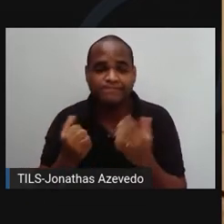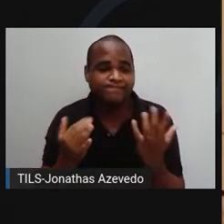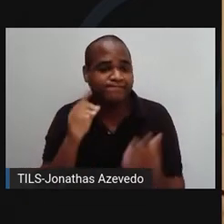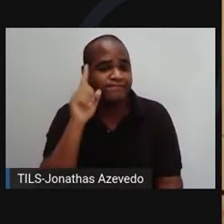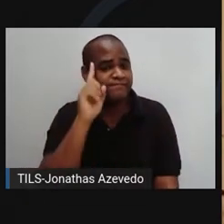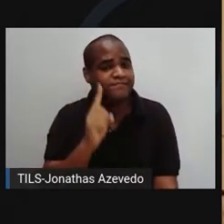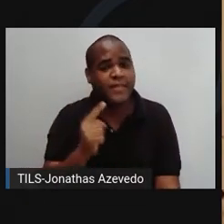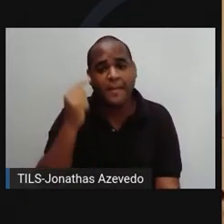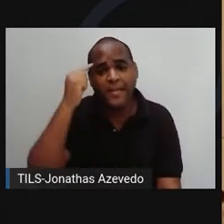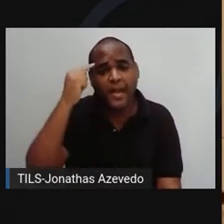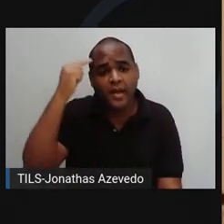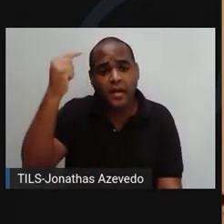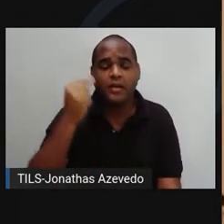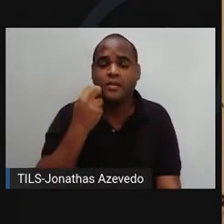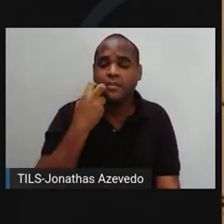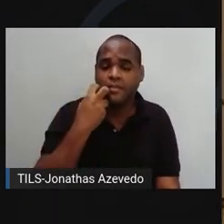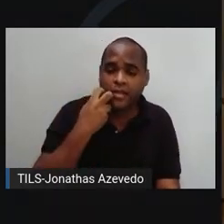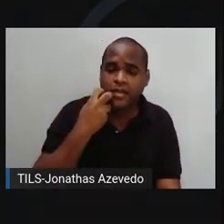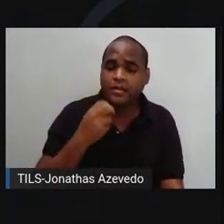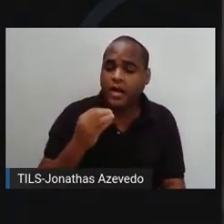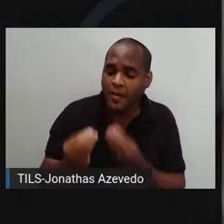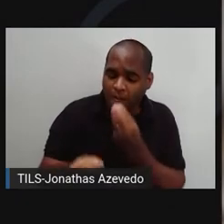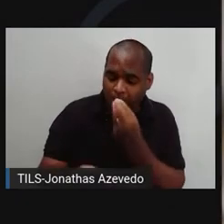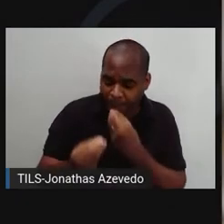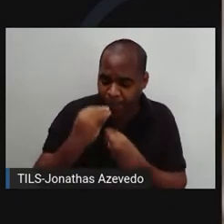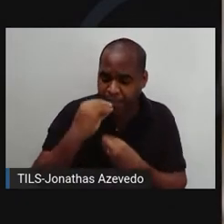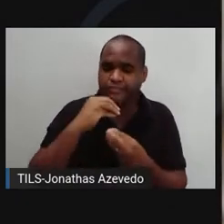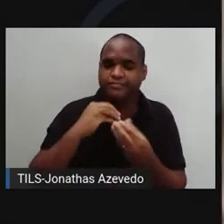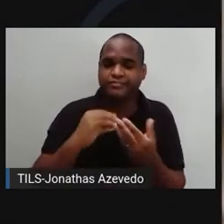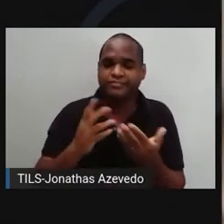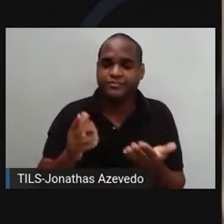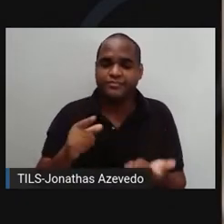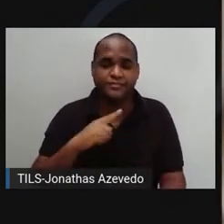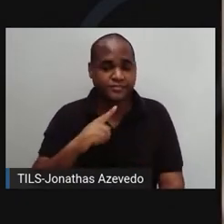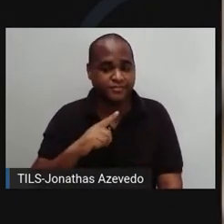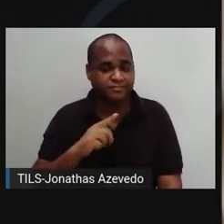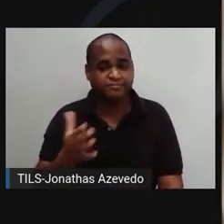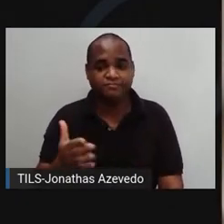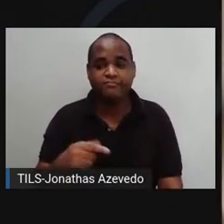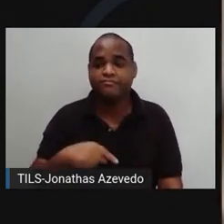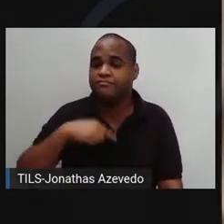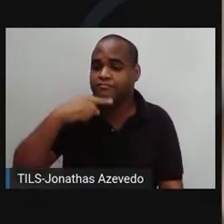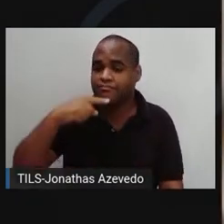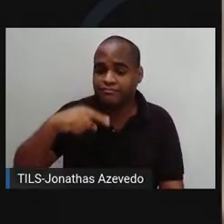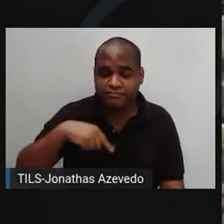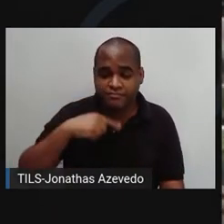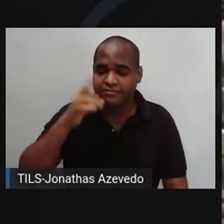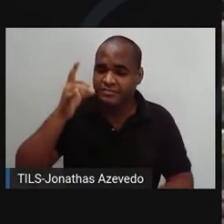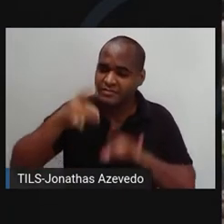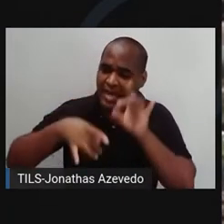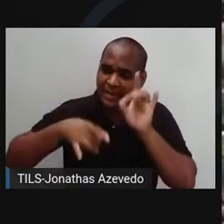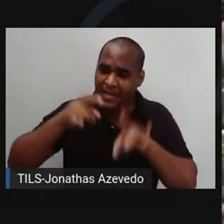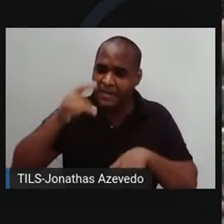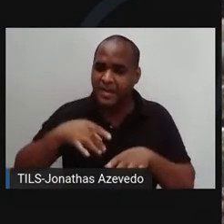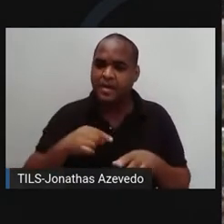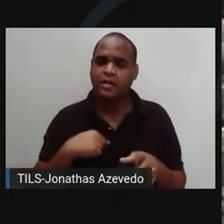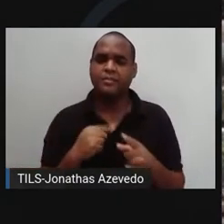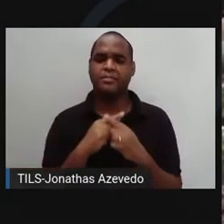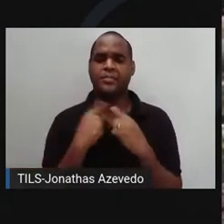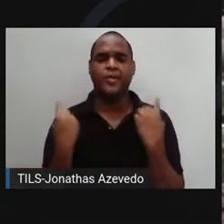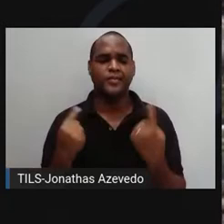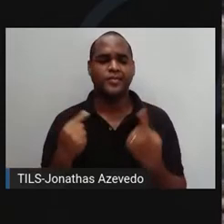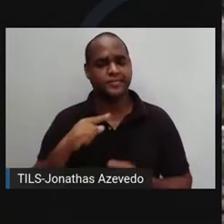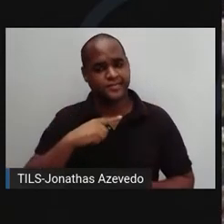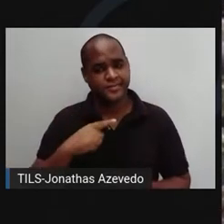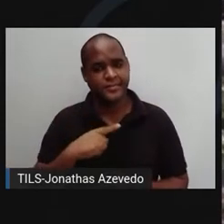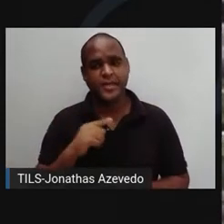elas acham que são peixes e comem. Sem conseguir digerir o lixo, as aves morrem e